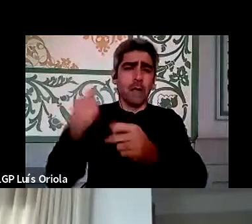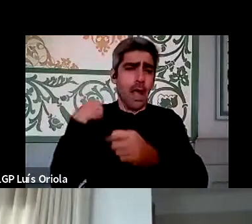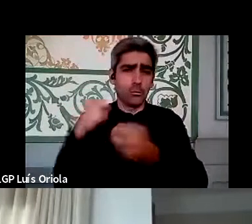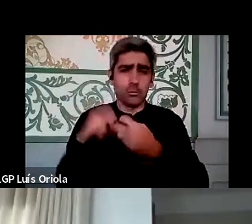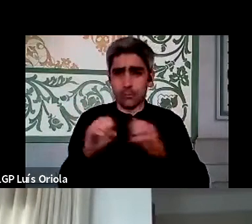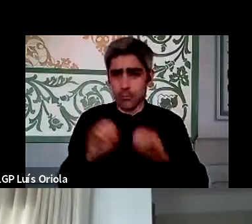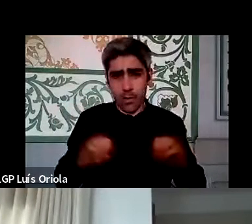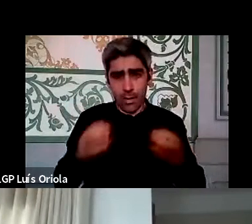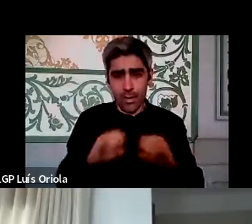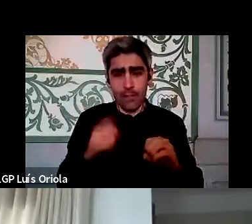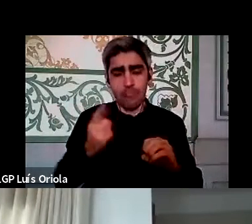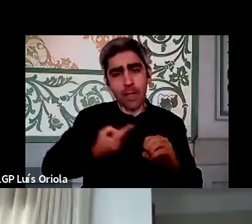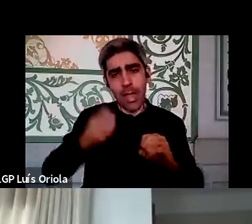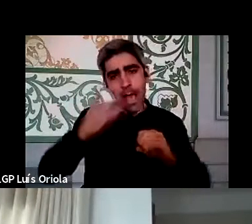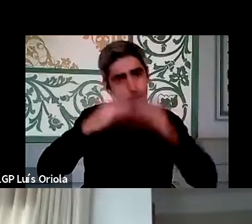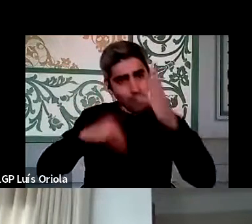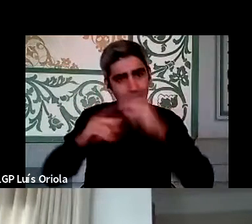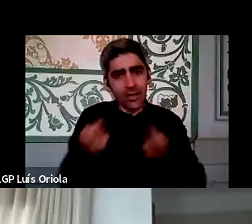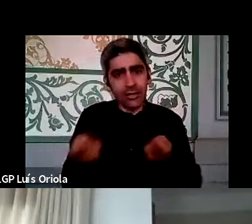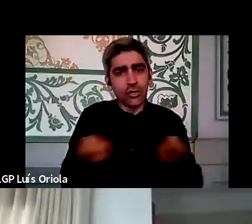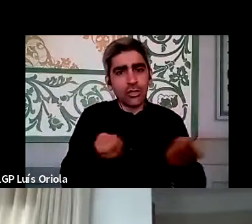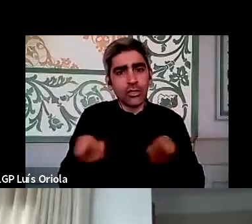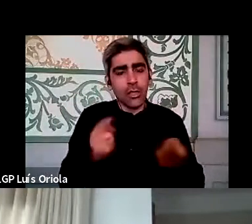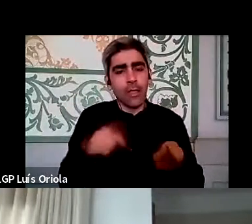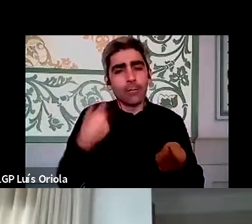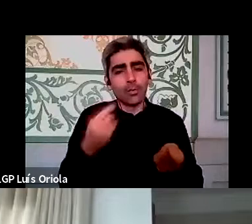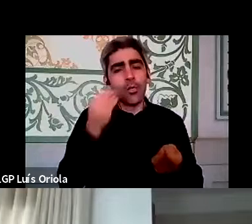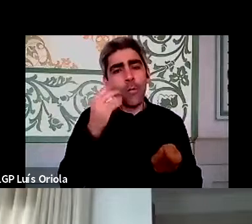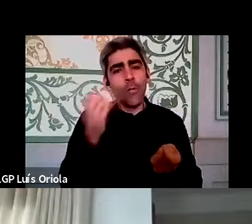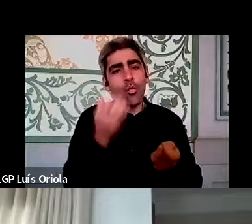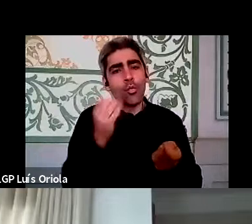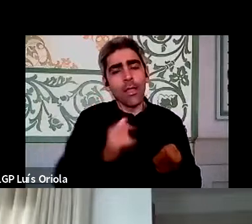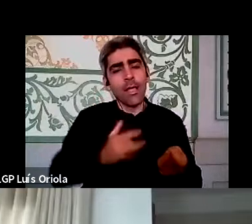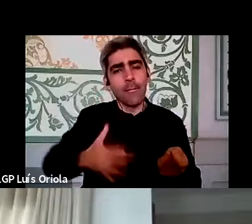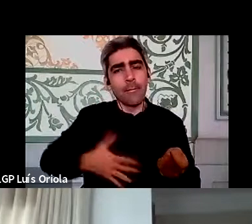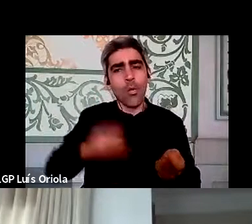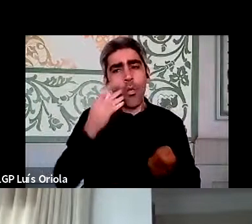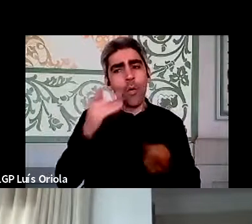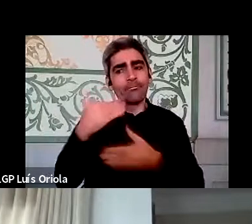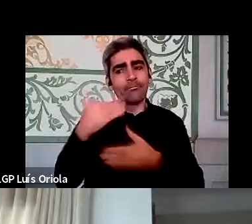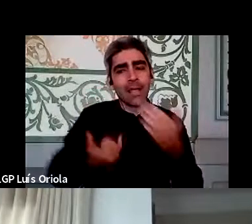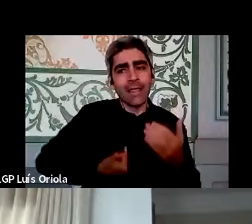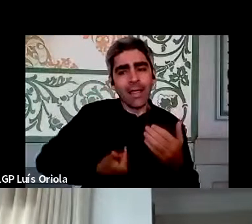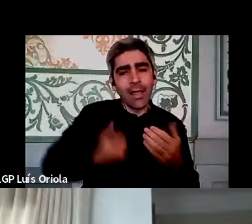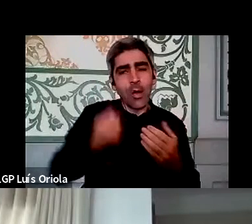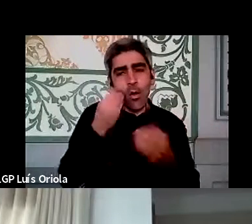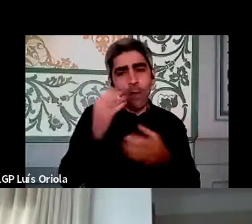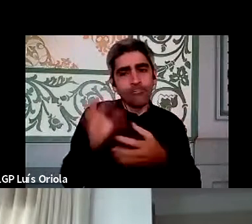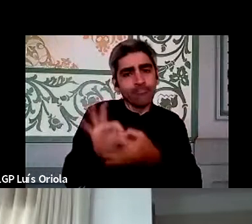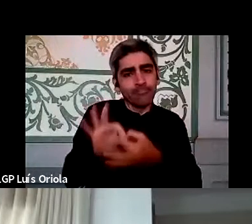O que nós temos que aprender a gerir é gerir depois a cultura da empresa, como é que eles têm um processo de identidade com a sua